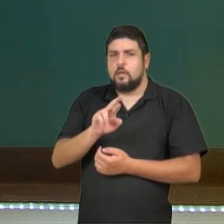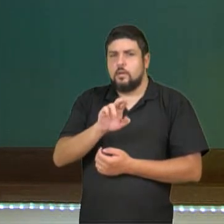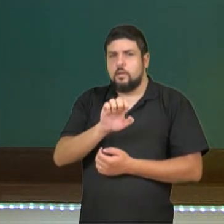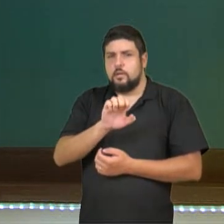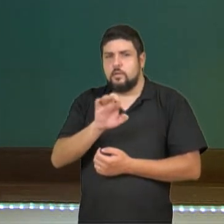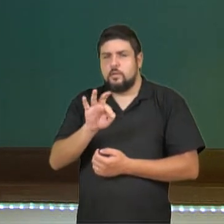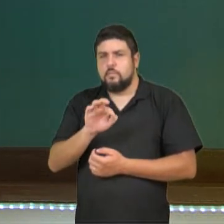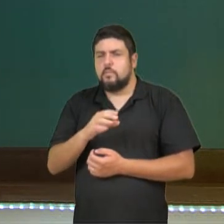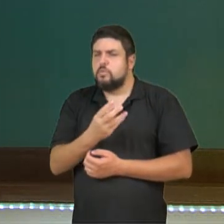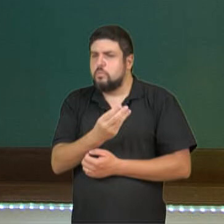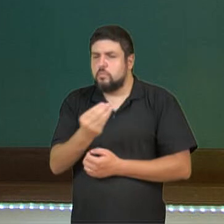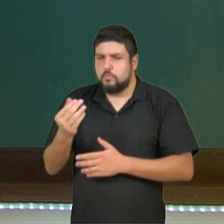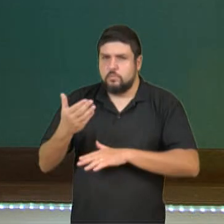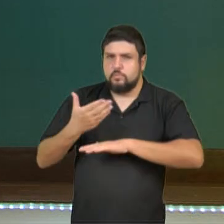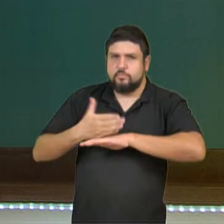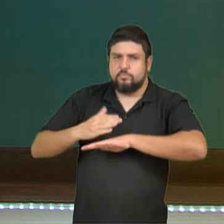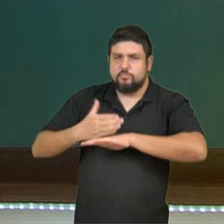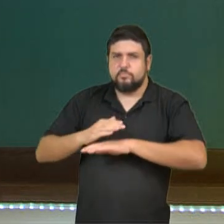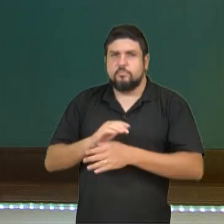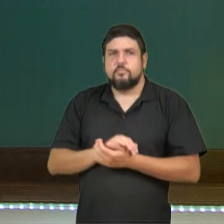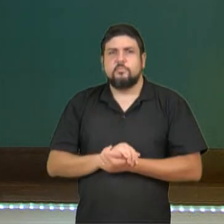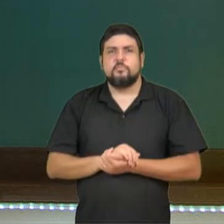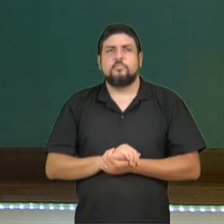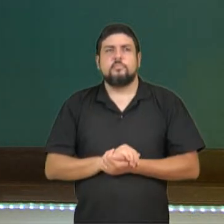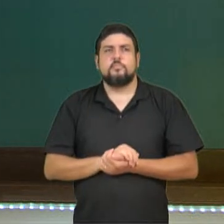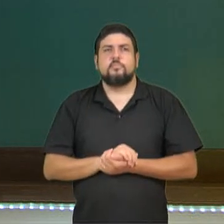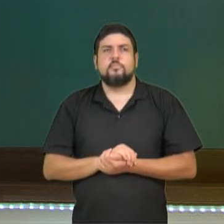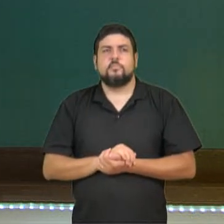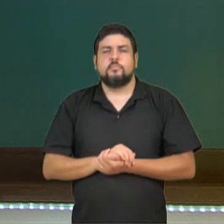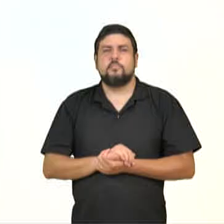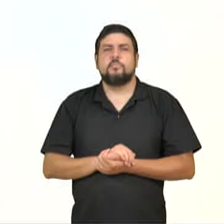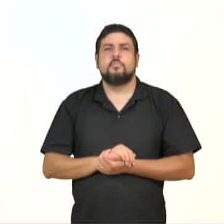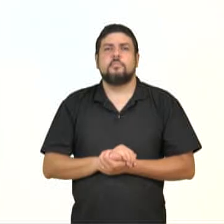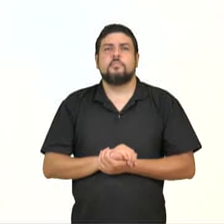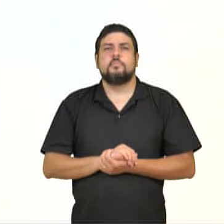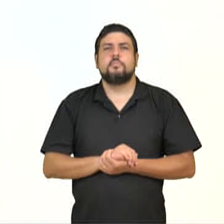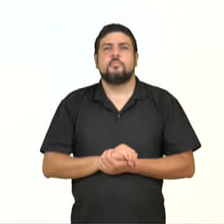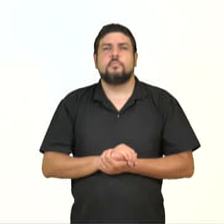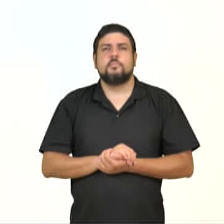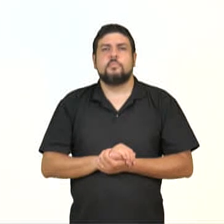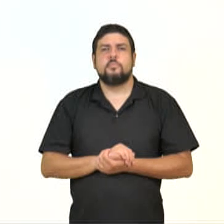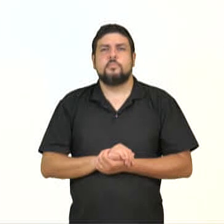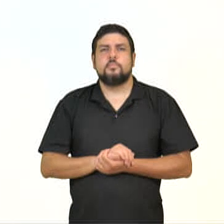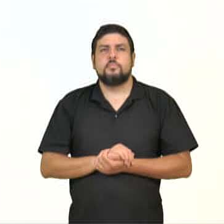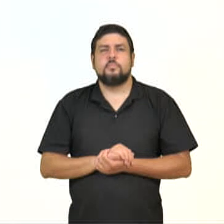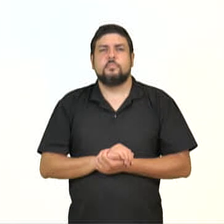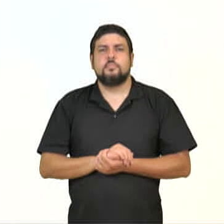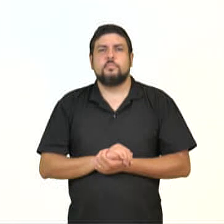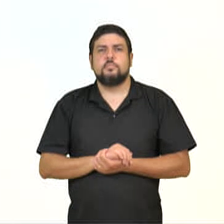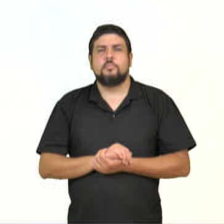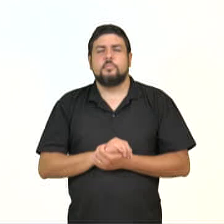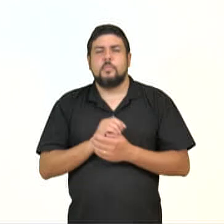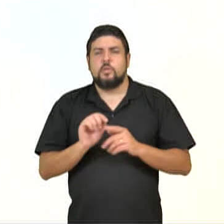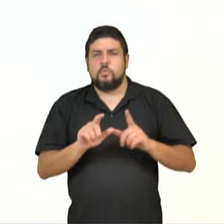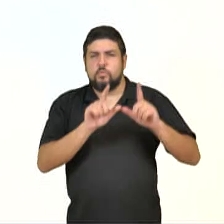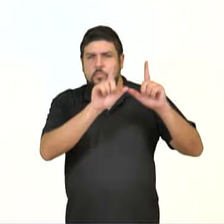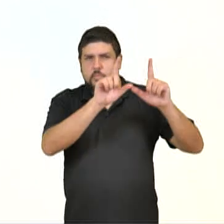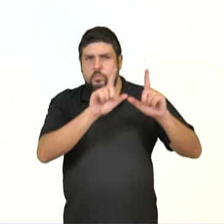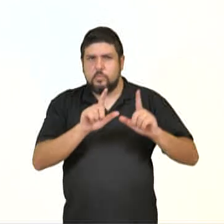praticam. Aí a gente tem o downhill slide, que é esse, descer as ladeiras com muita velocidade.